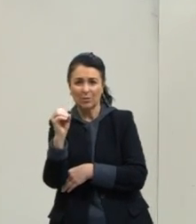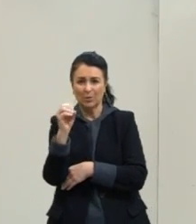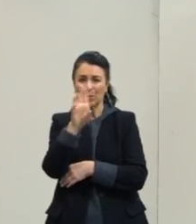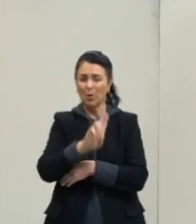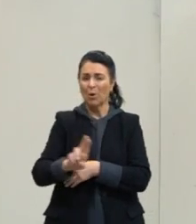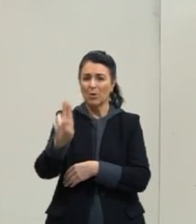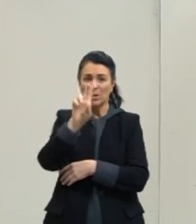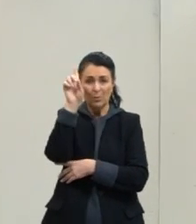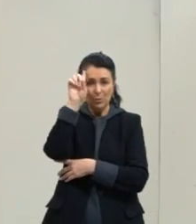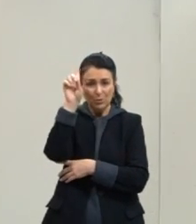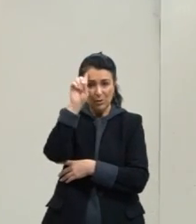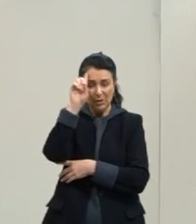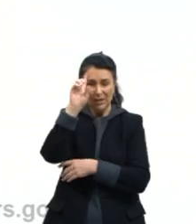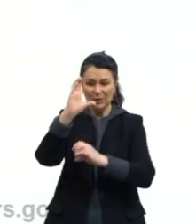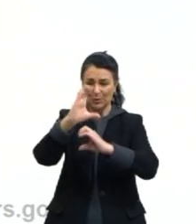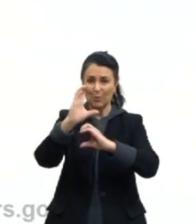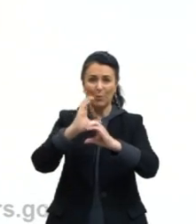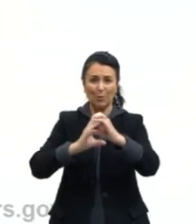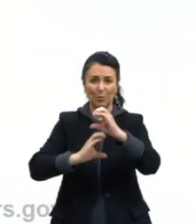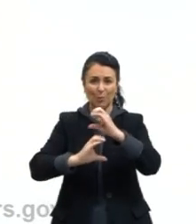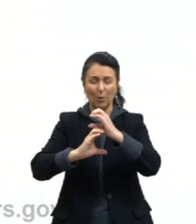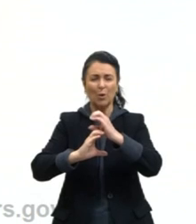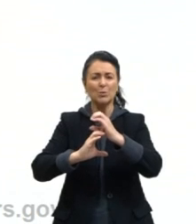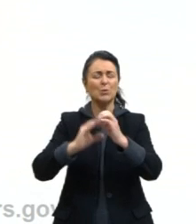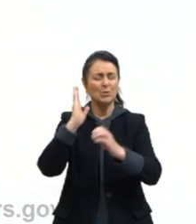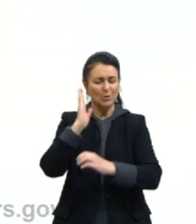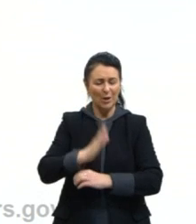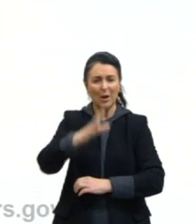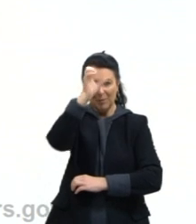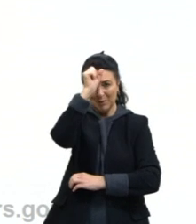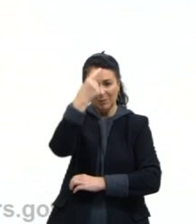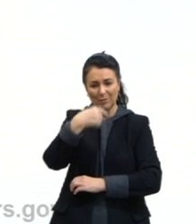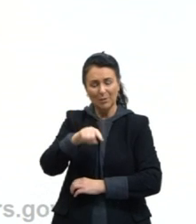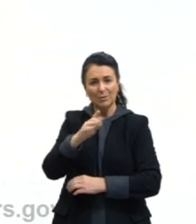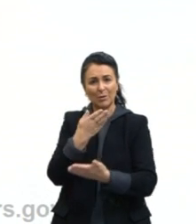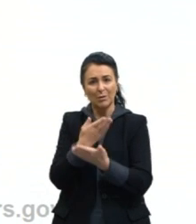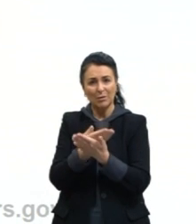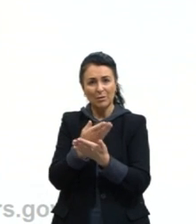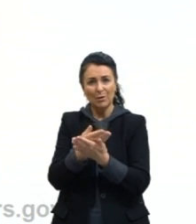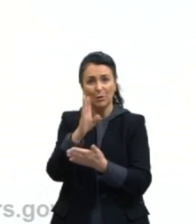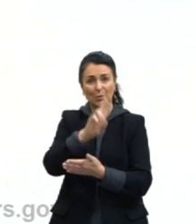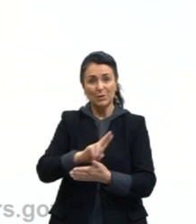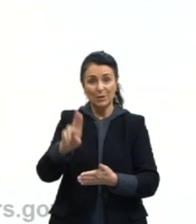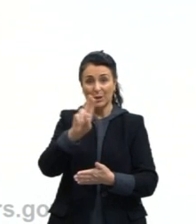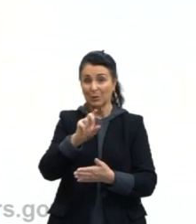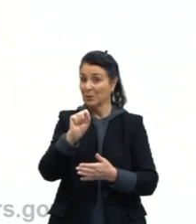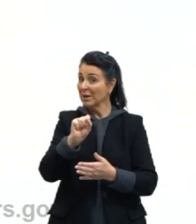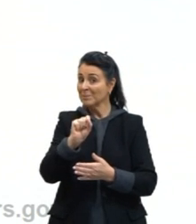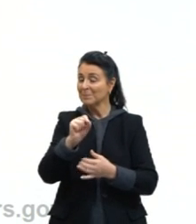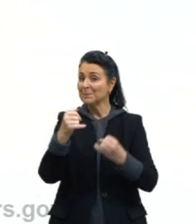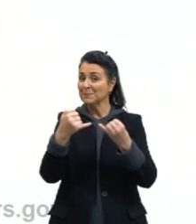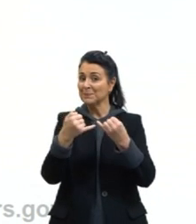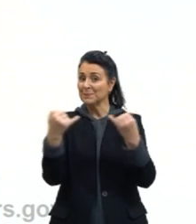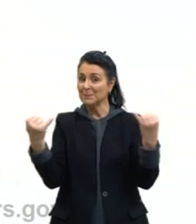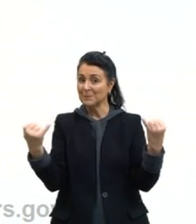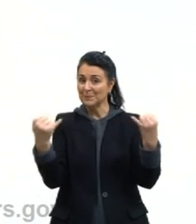compostos que a gente já falou nas outras aulas, eles são formados através das ligações químicas.